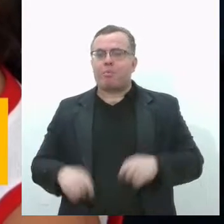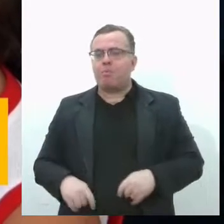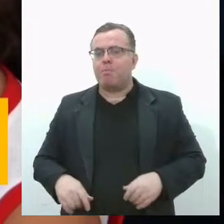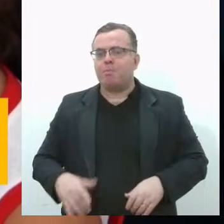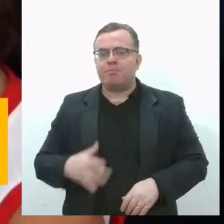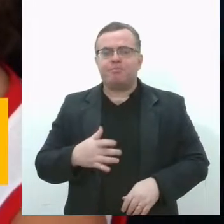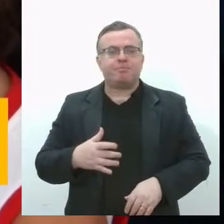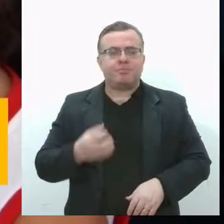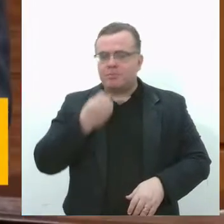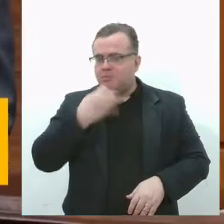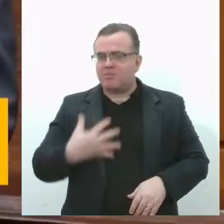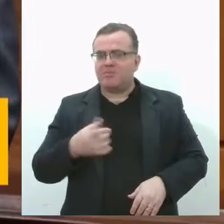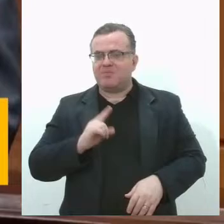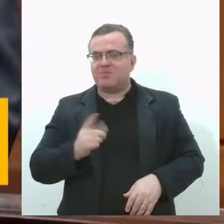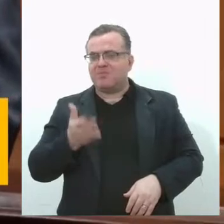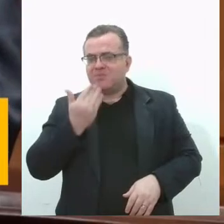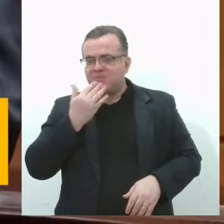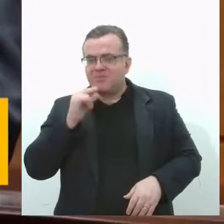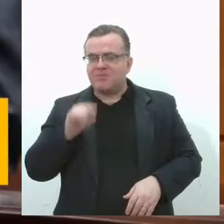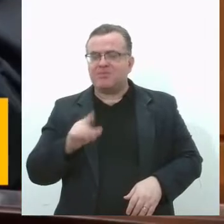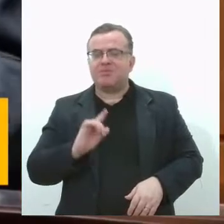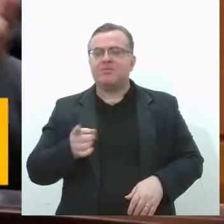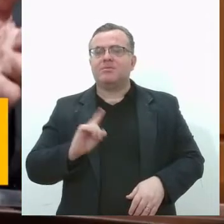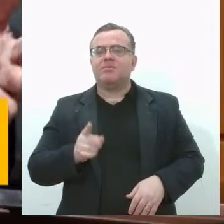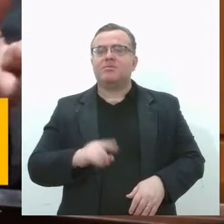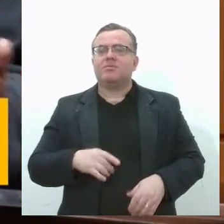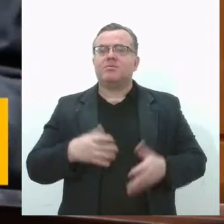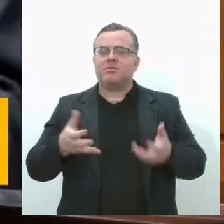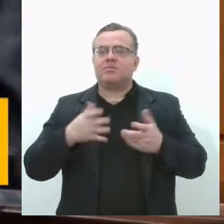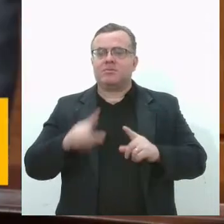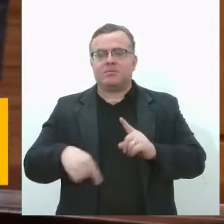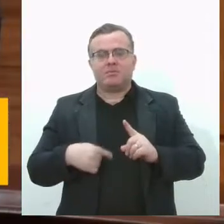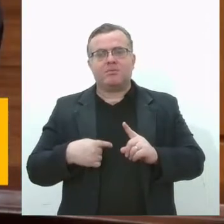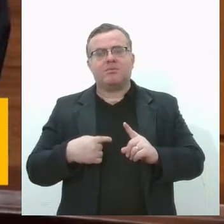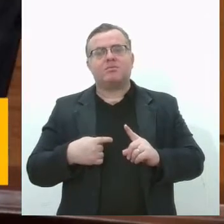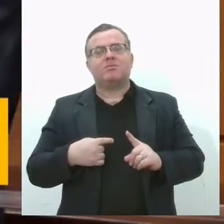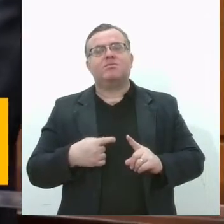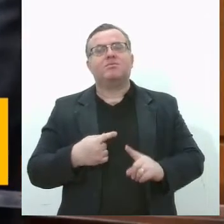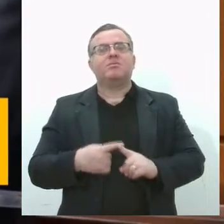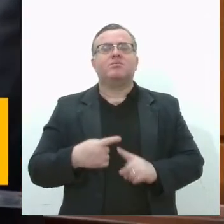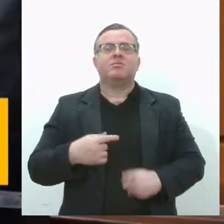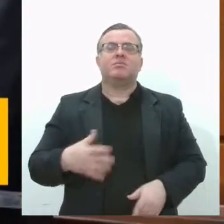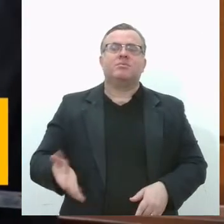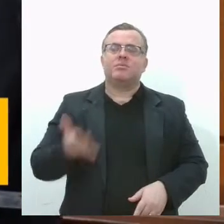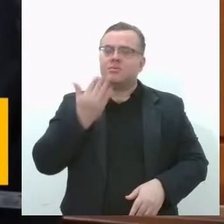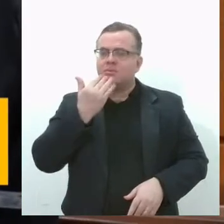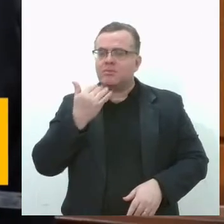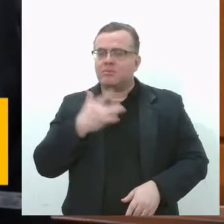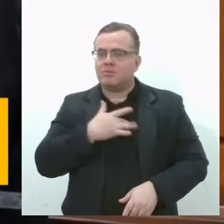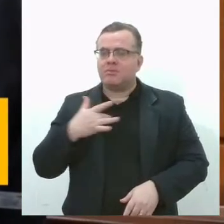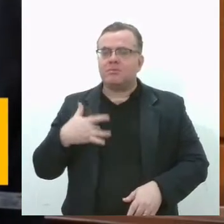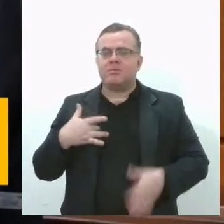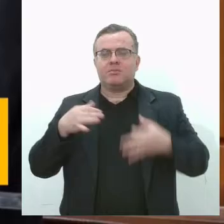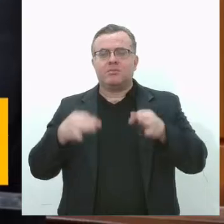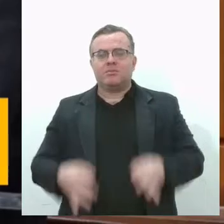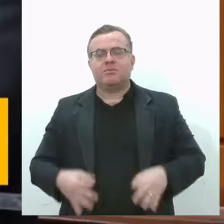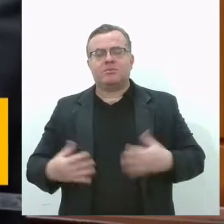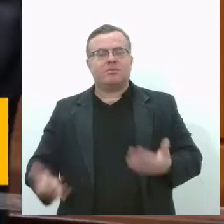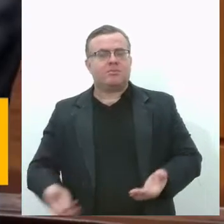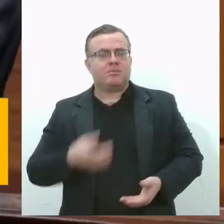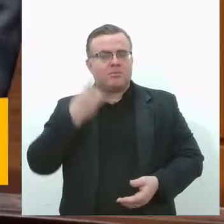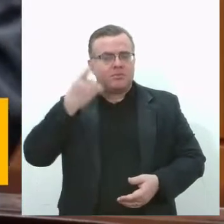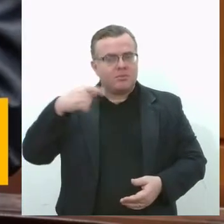a alimentação dela. Pensando na ampliação da oferta de alimentos saudáveis nas escolas, o deputado estadual Francisco Gualberto, do